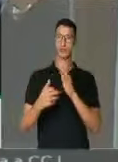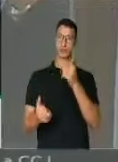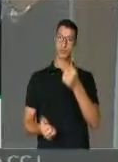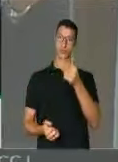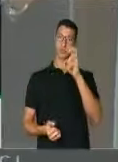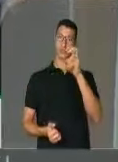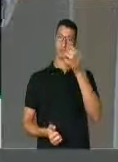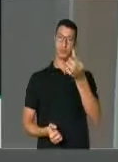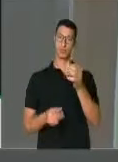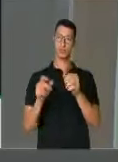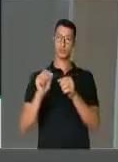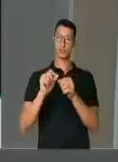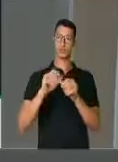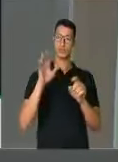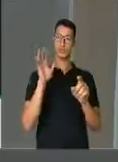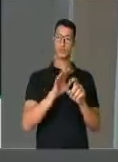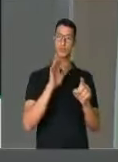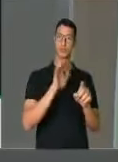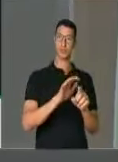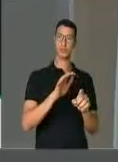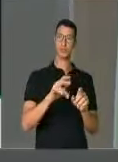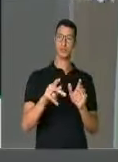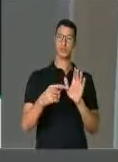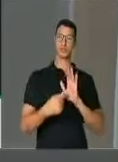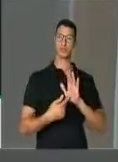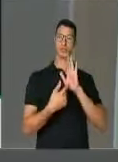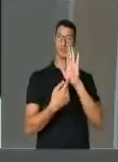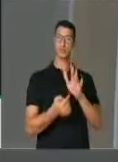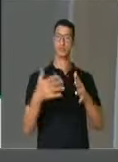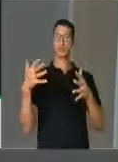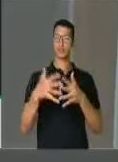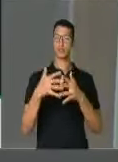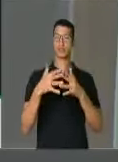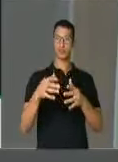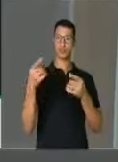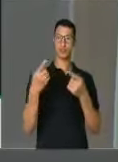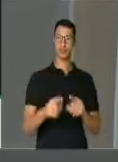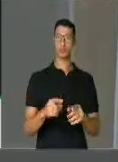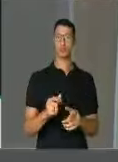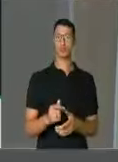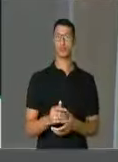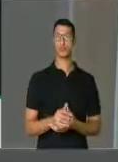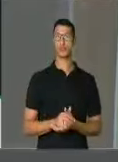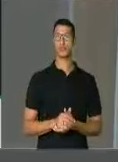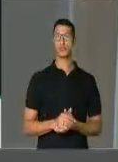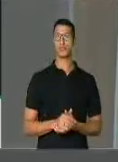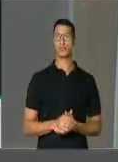756 faz ameaça à reportagem, mostra a truculência contra a...